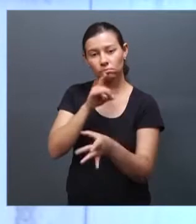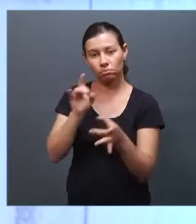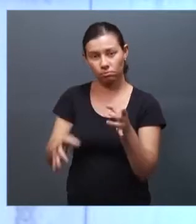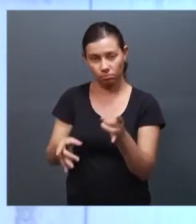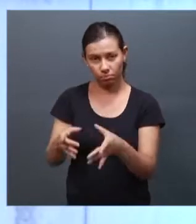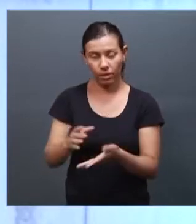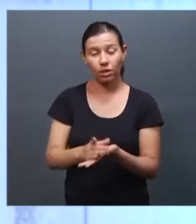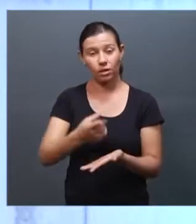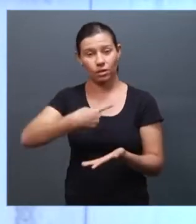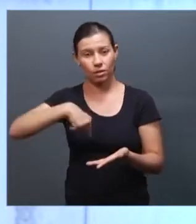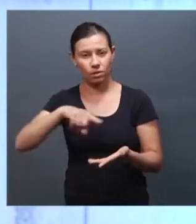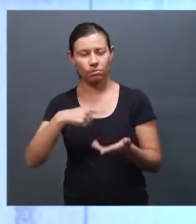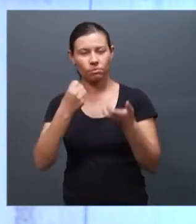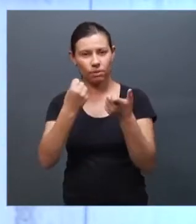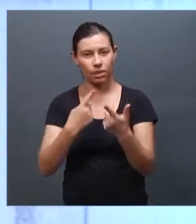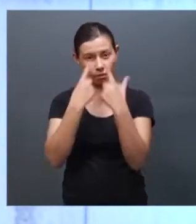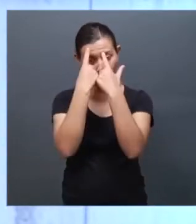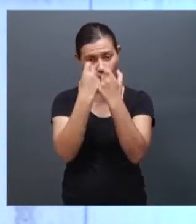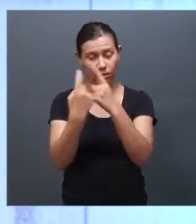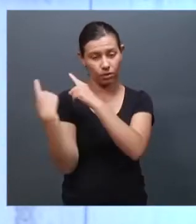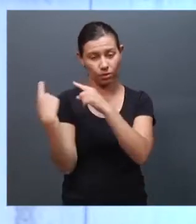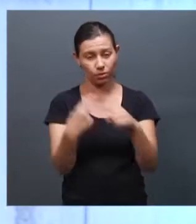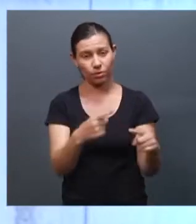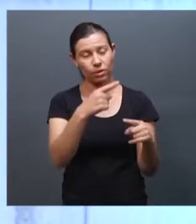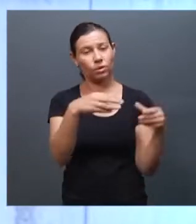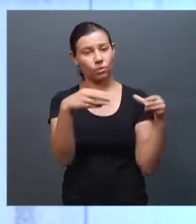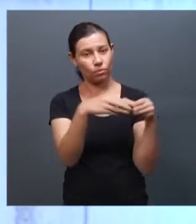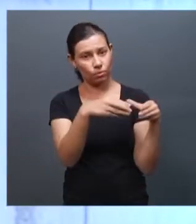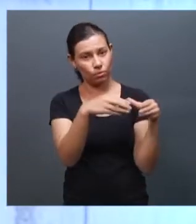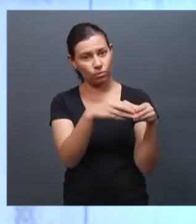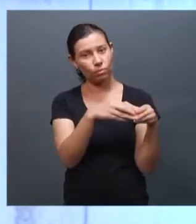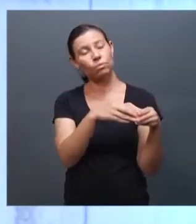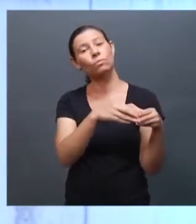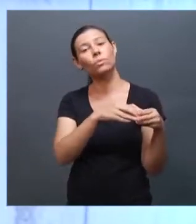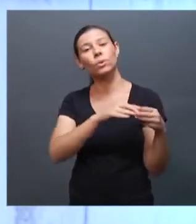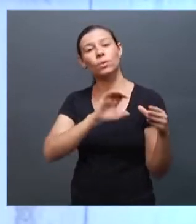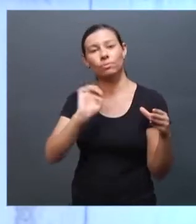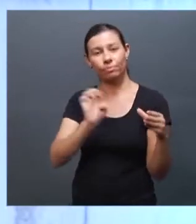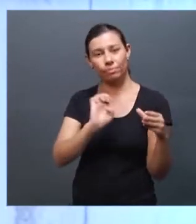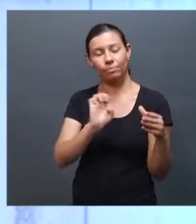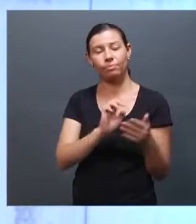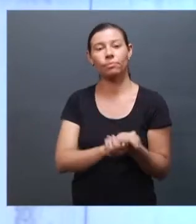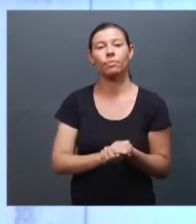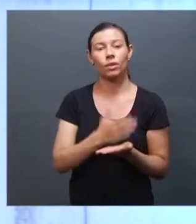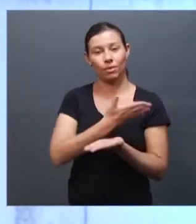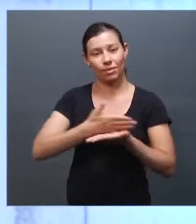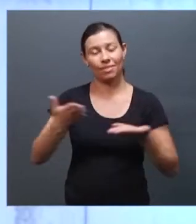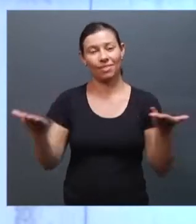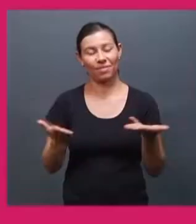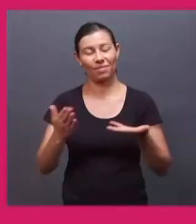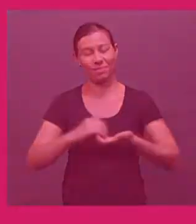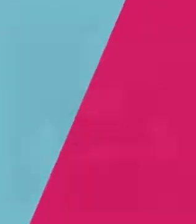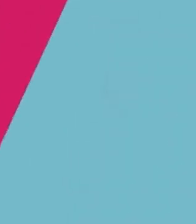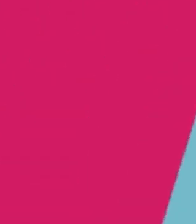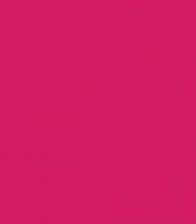falamos sobre a violência contra pessoas LGBTQI+. O Jornal da Ufo está começando.